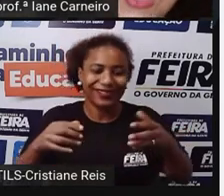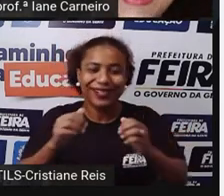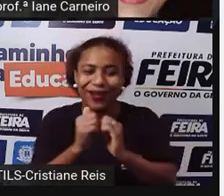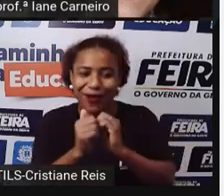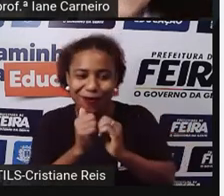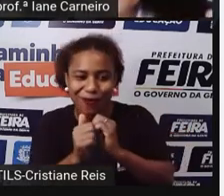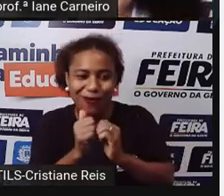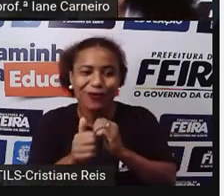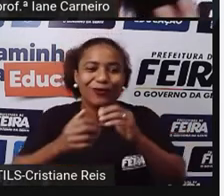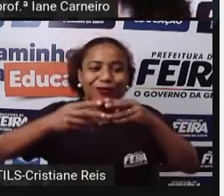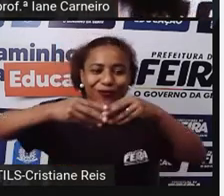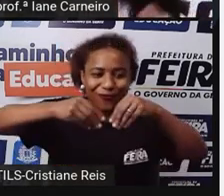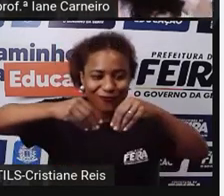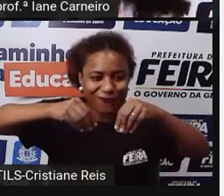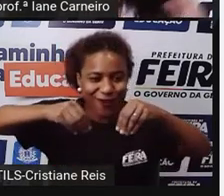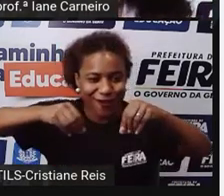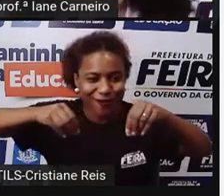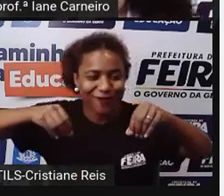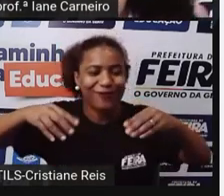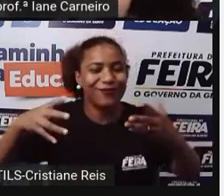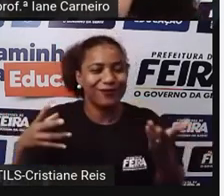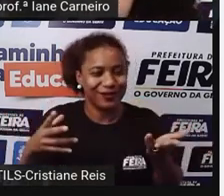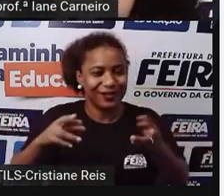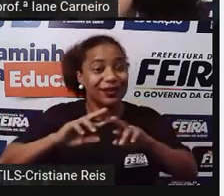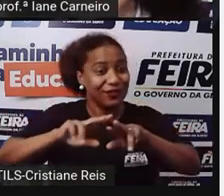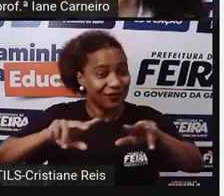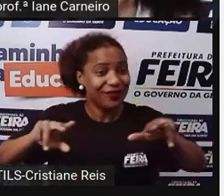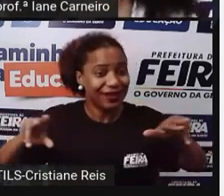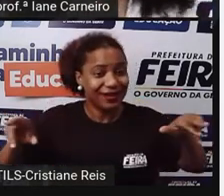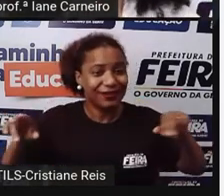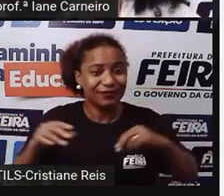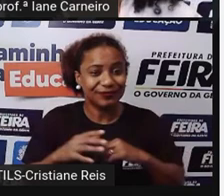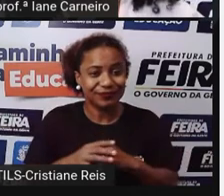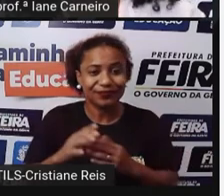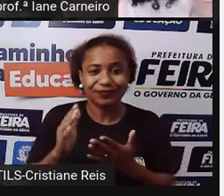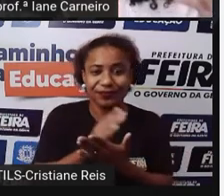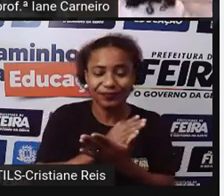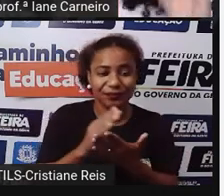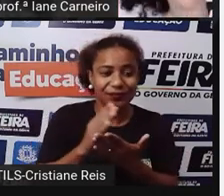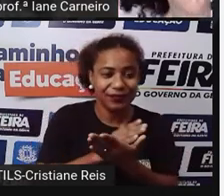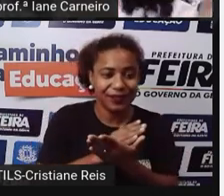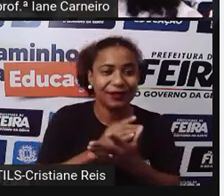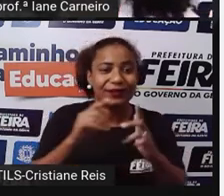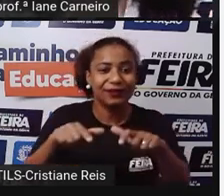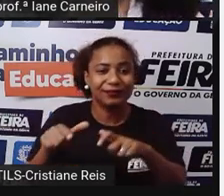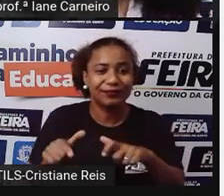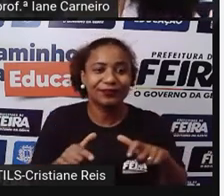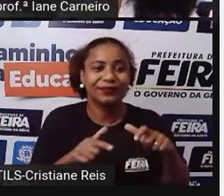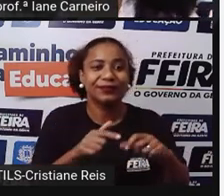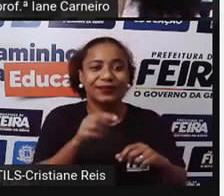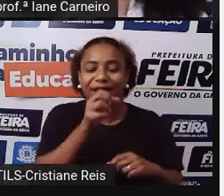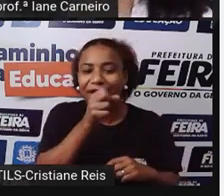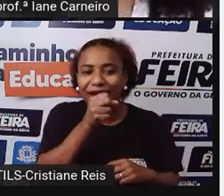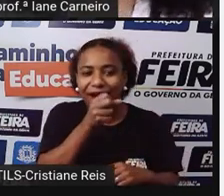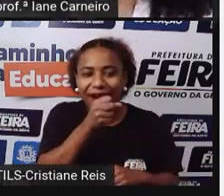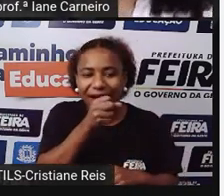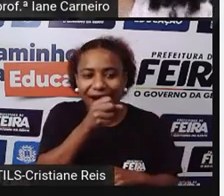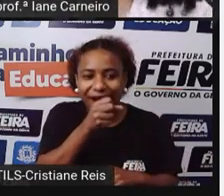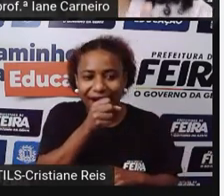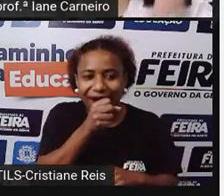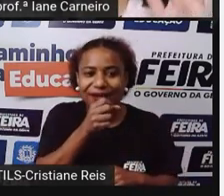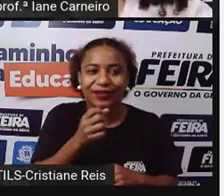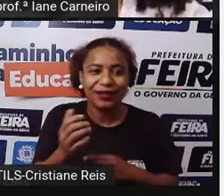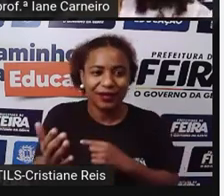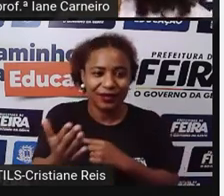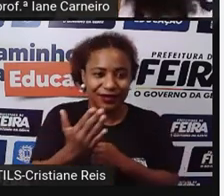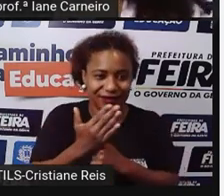Farofa E também tem lugares Tem regiões do país Que é comum Ter a laranjinha Aí do lado Que as pessoas dizem Que é para